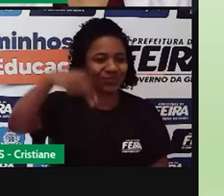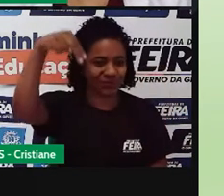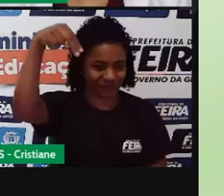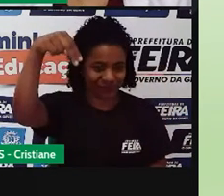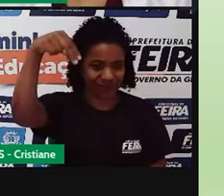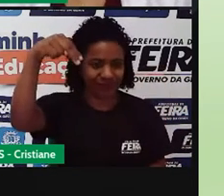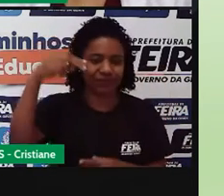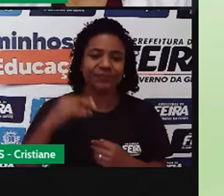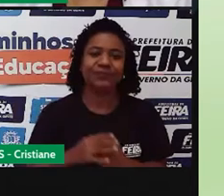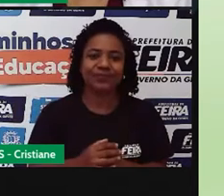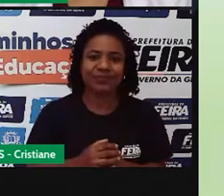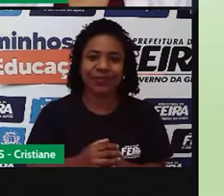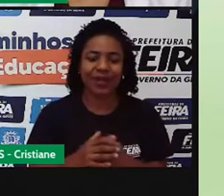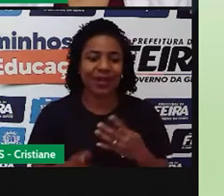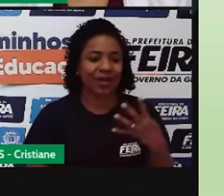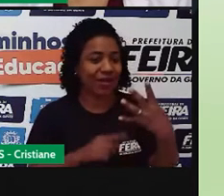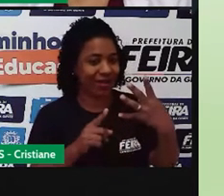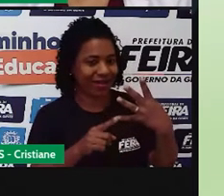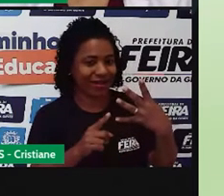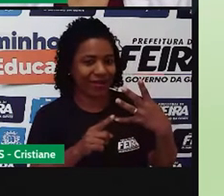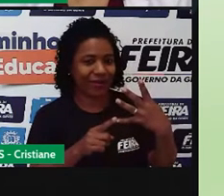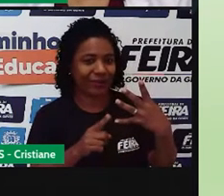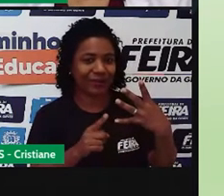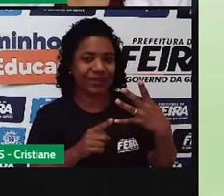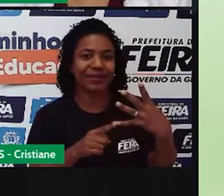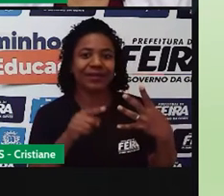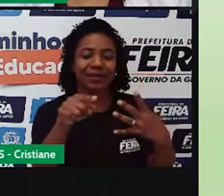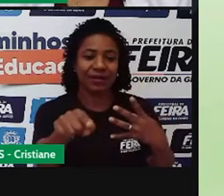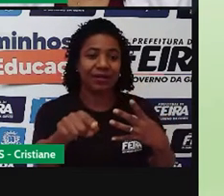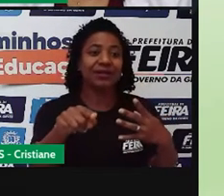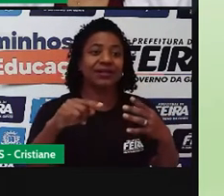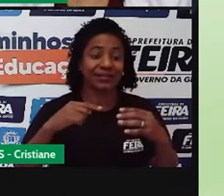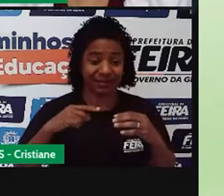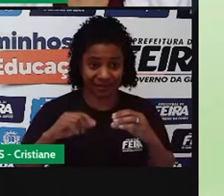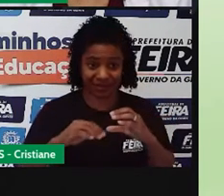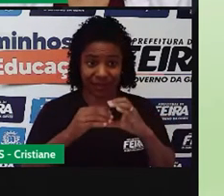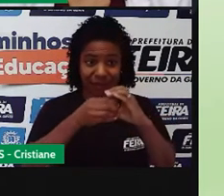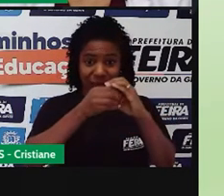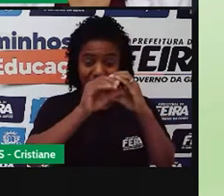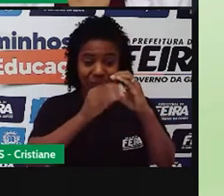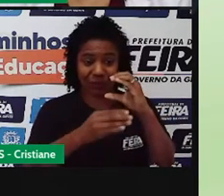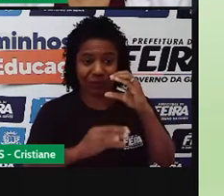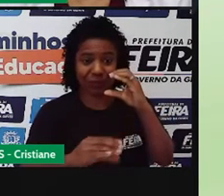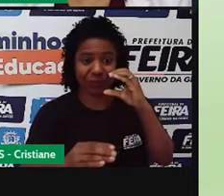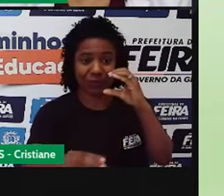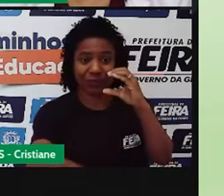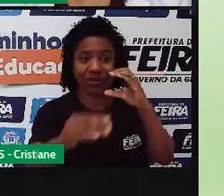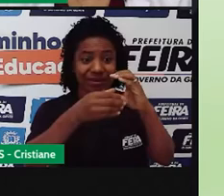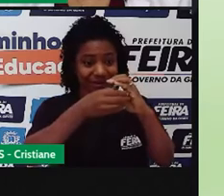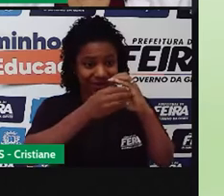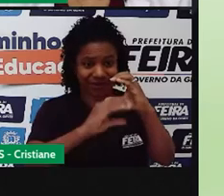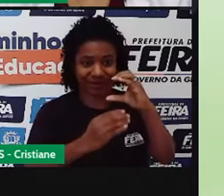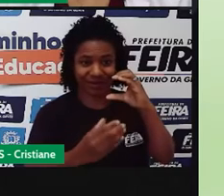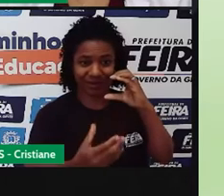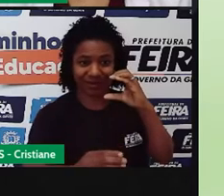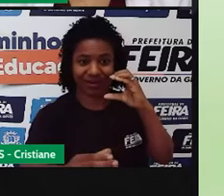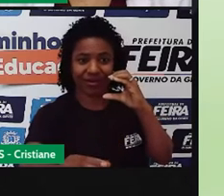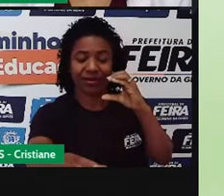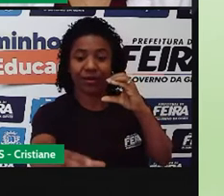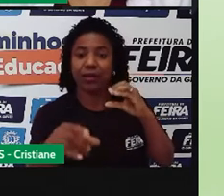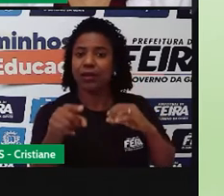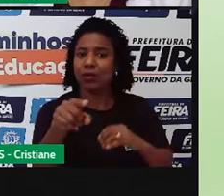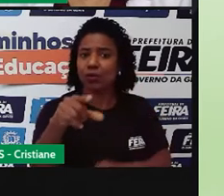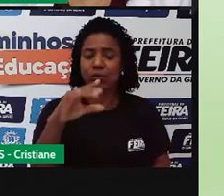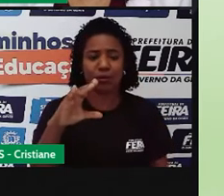Aqui, a gente tem o cerrado, vocês estão vendo, né, que as árvores, elas são retorcidas, isso é uma característica, né, da própria natureza,